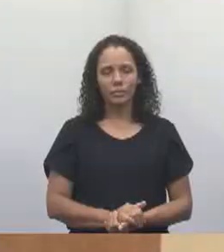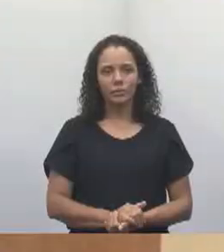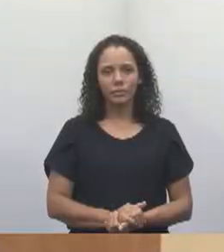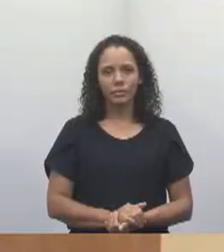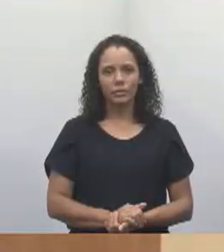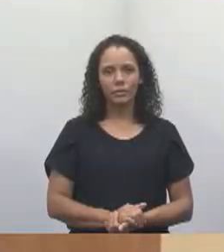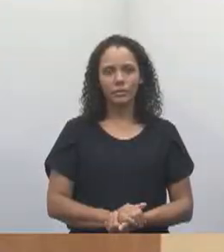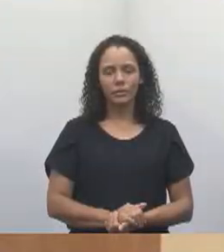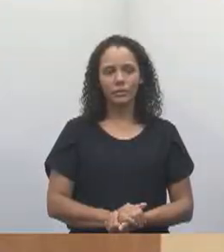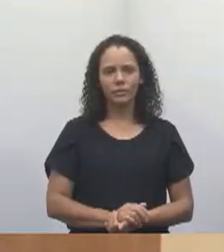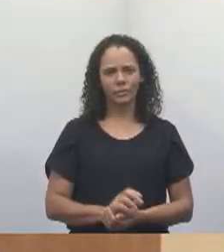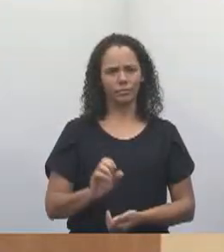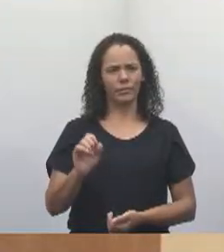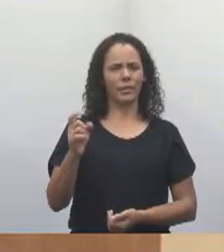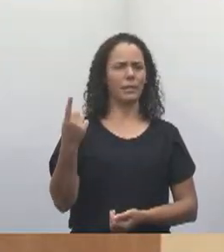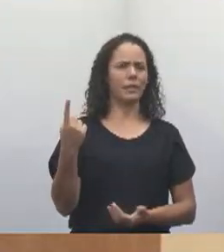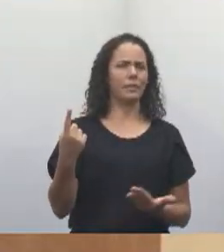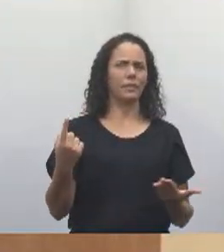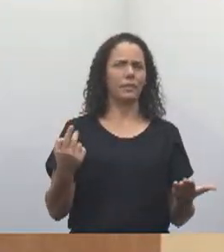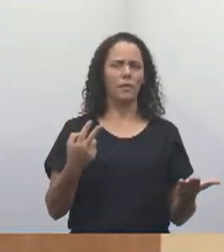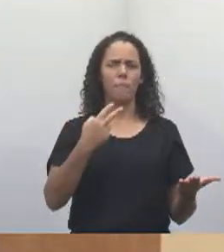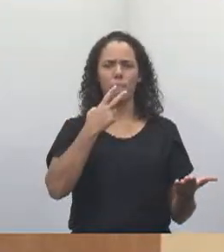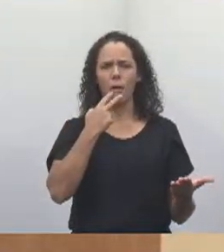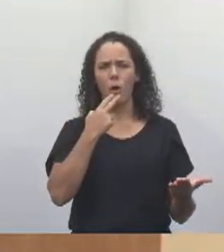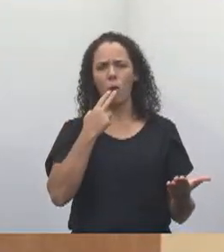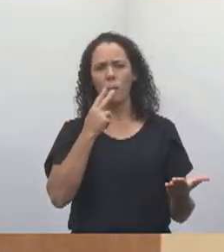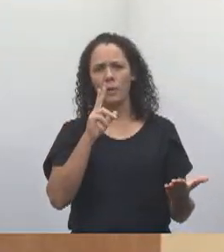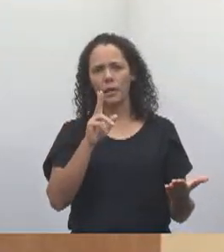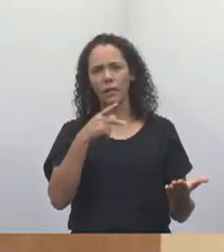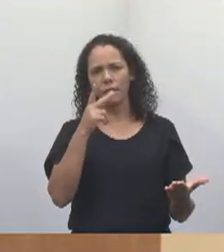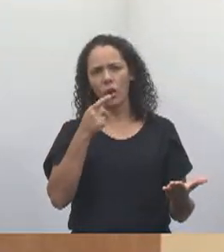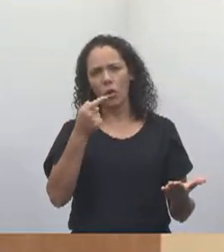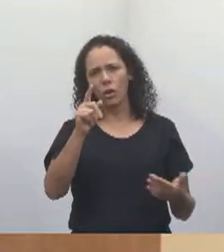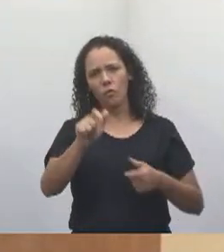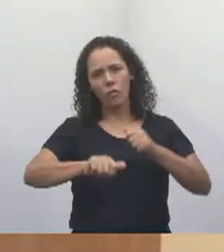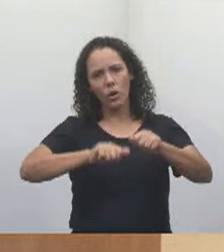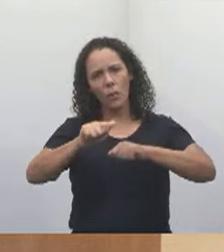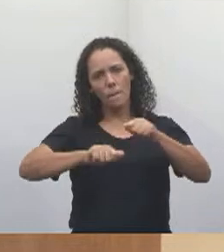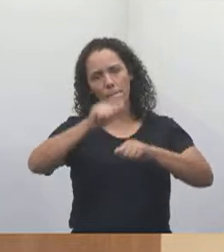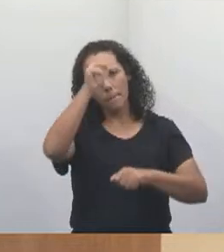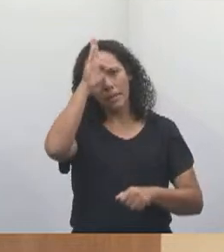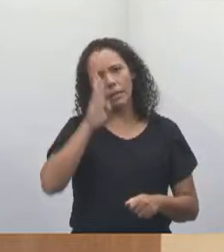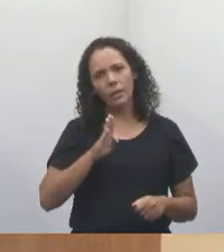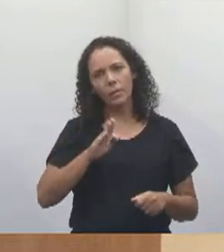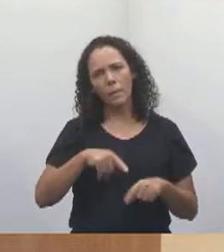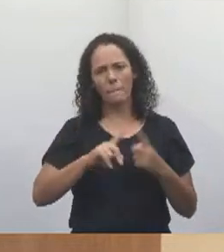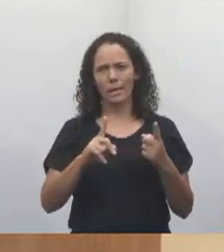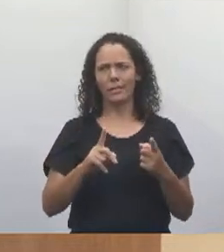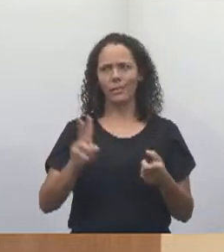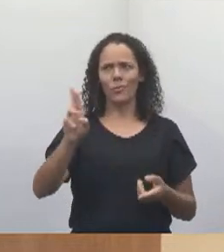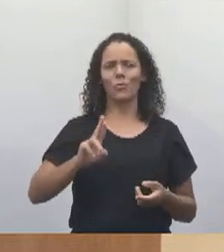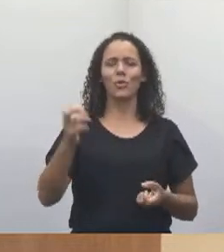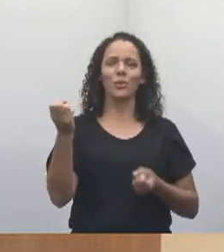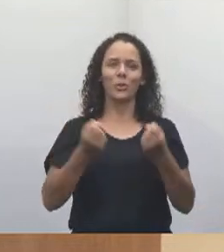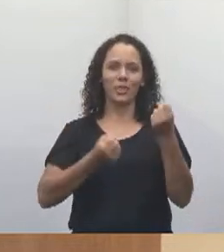amarelo, certo? Mas em vez de ele ficar a bicicleta dele lá no Meia Lua, ele foi de carro.